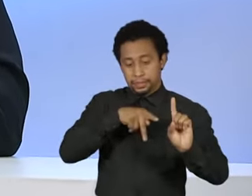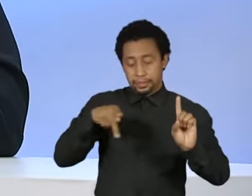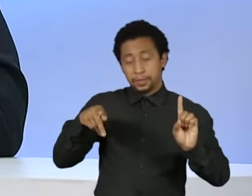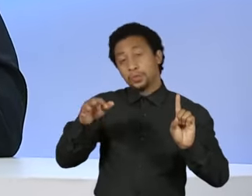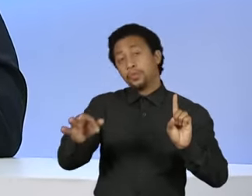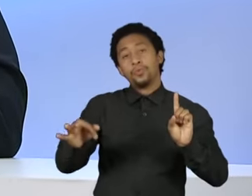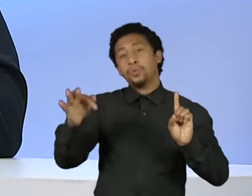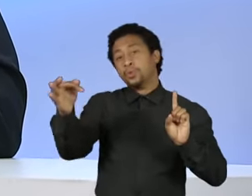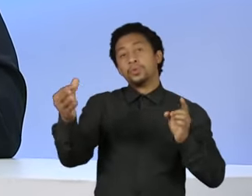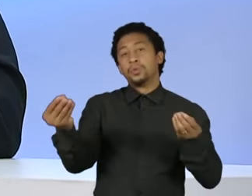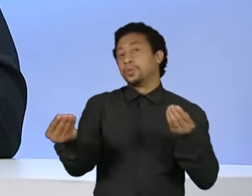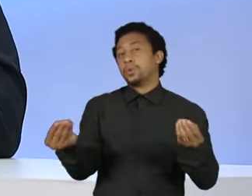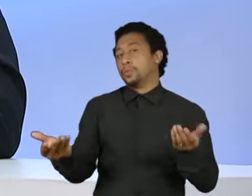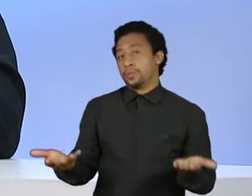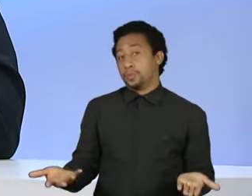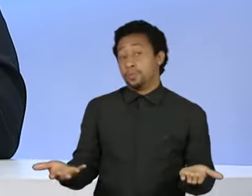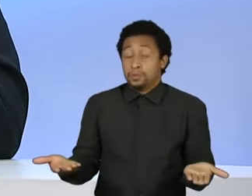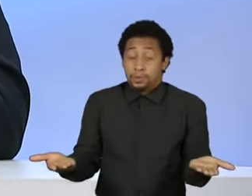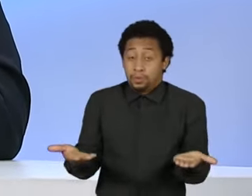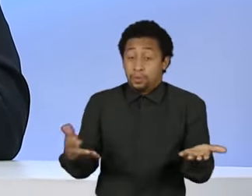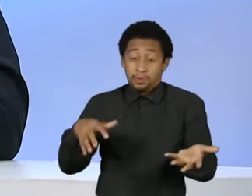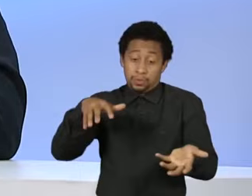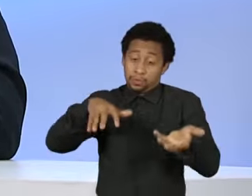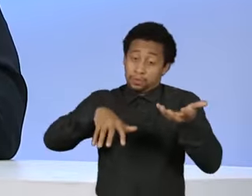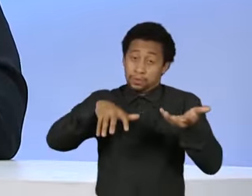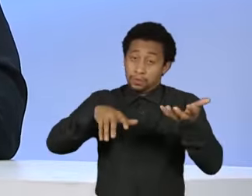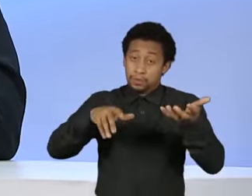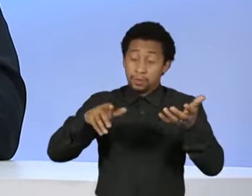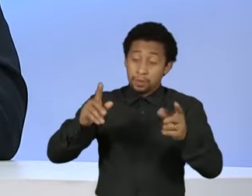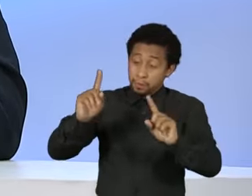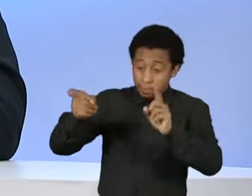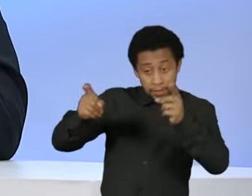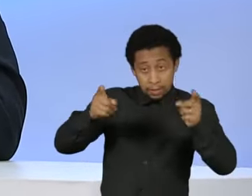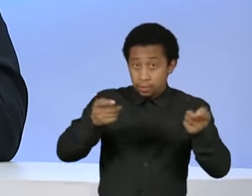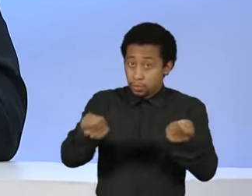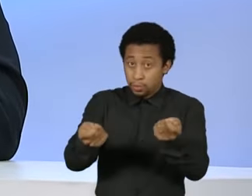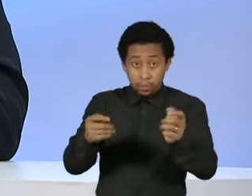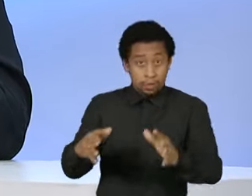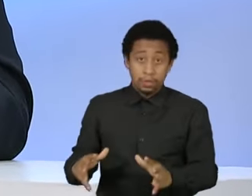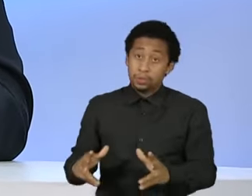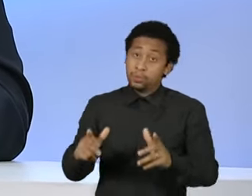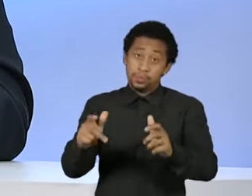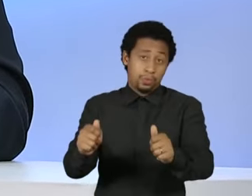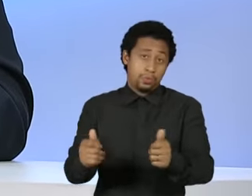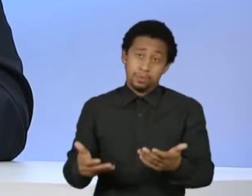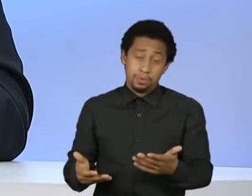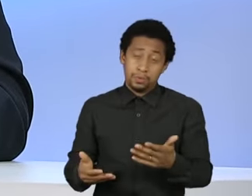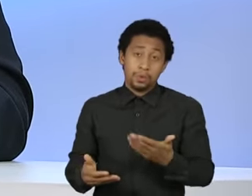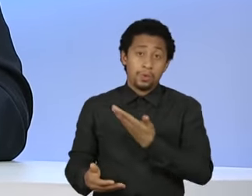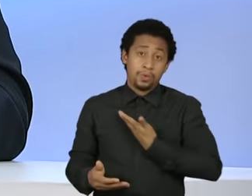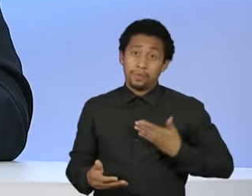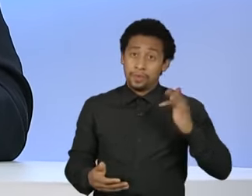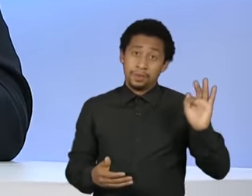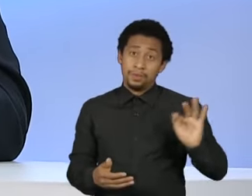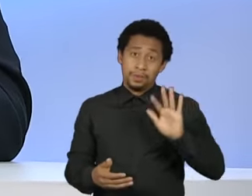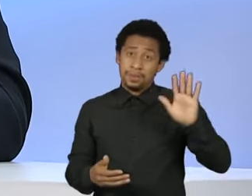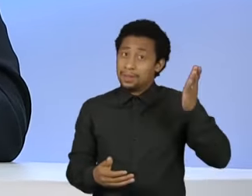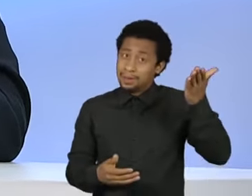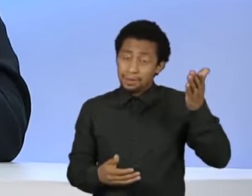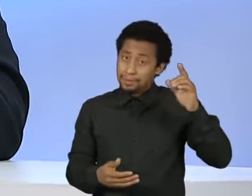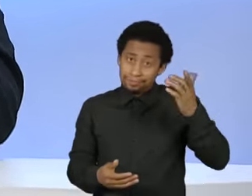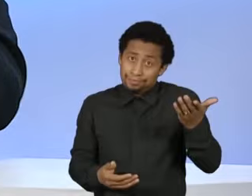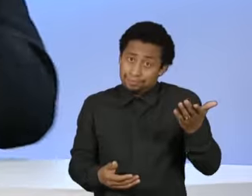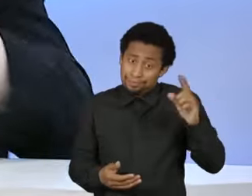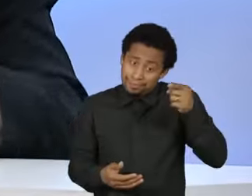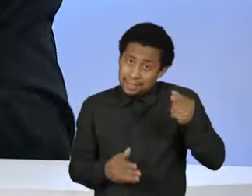governando, um governo enfraquecido, dominado pelo Centrão. Esse fenômeno novo que surgiu no governo do presidente Michel Temer do Orçamento